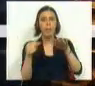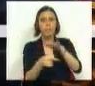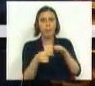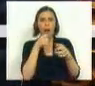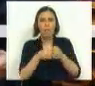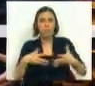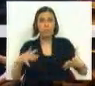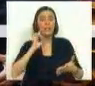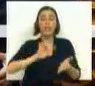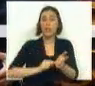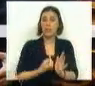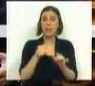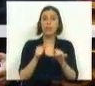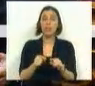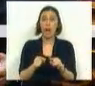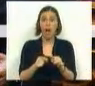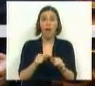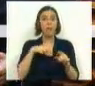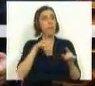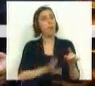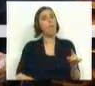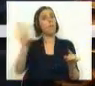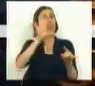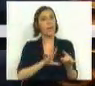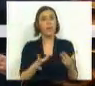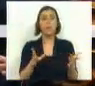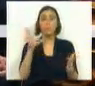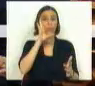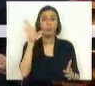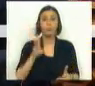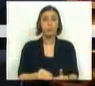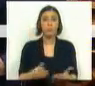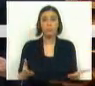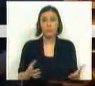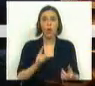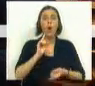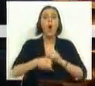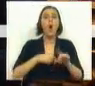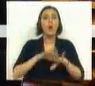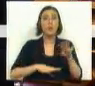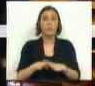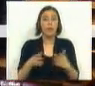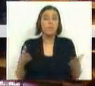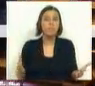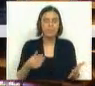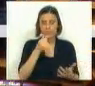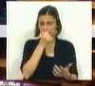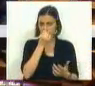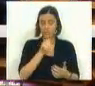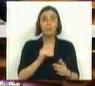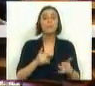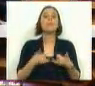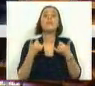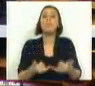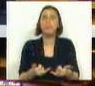um instrumento essencial para o país também não se sabe o que é vai ser feito dele. E